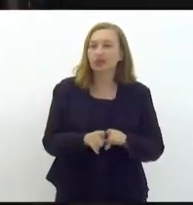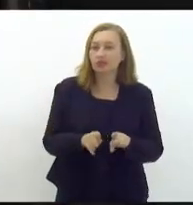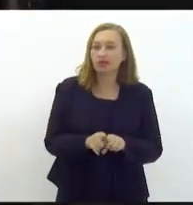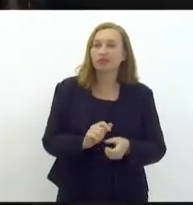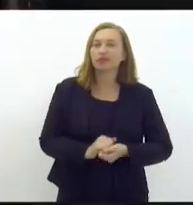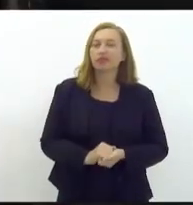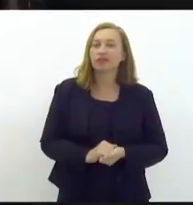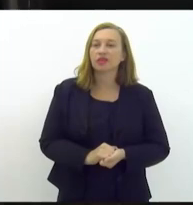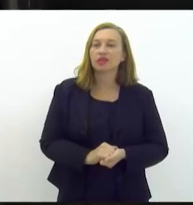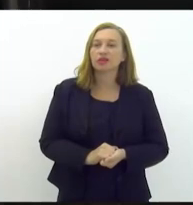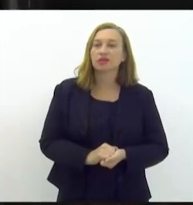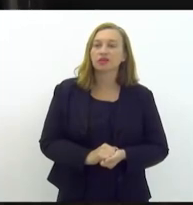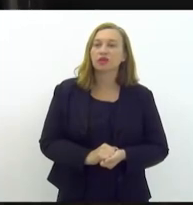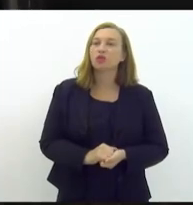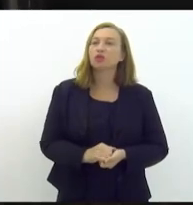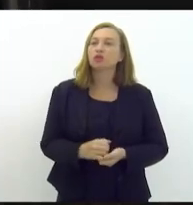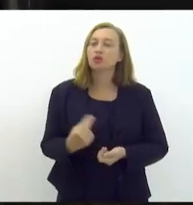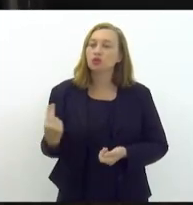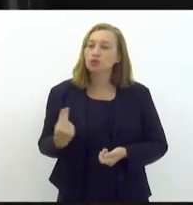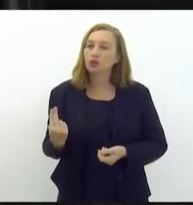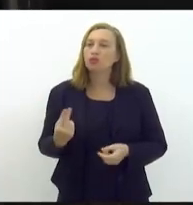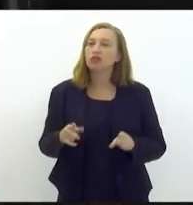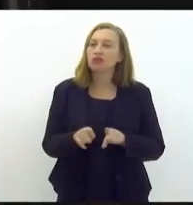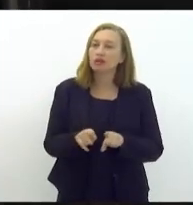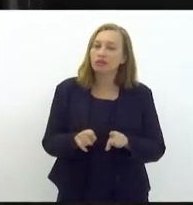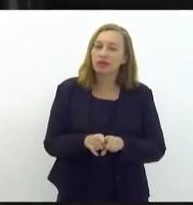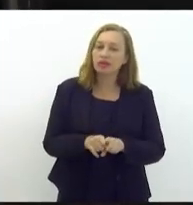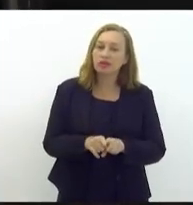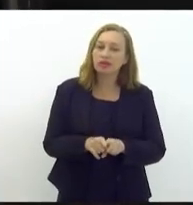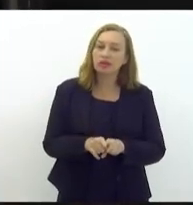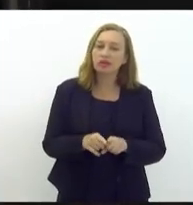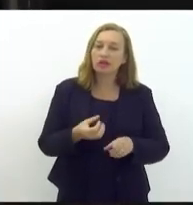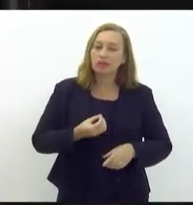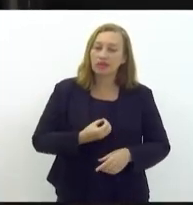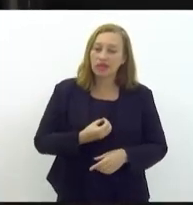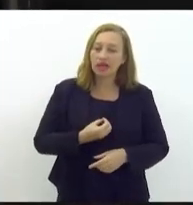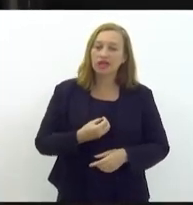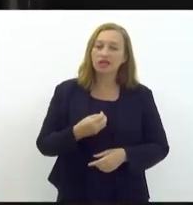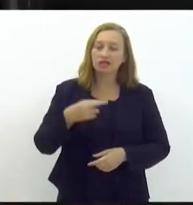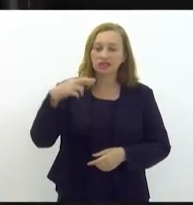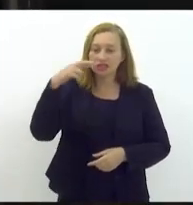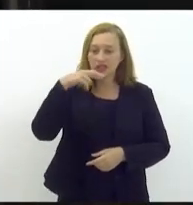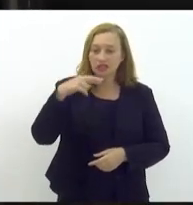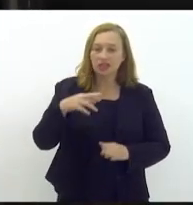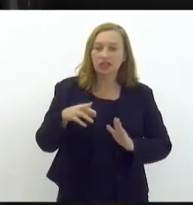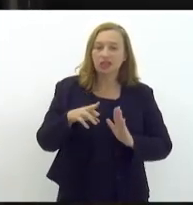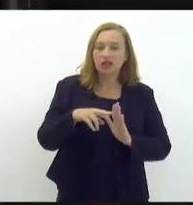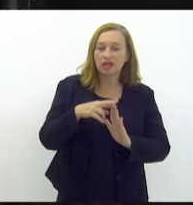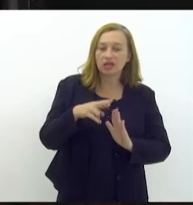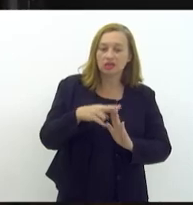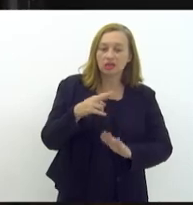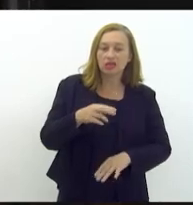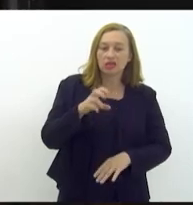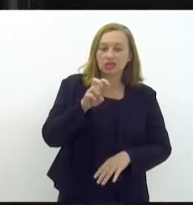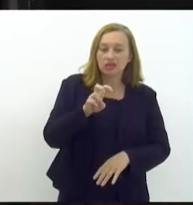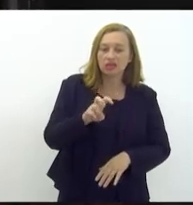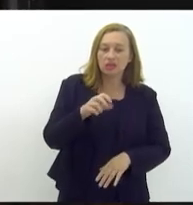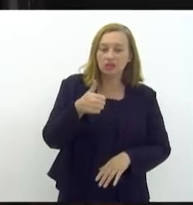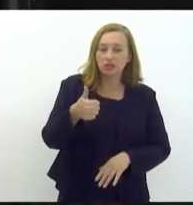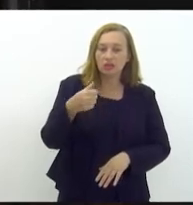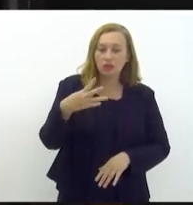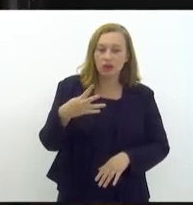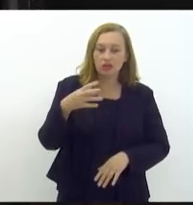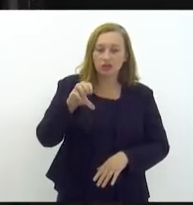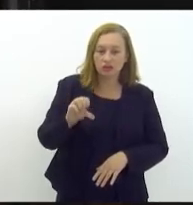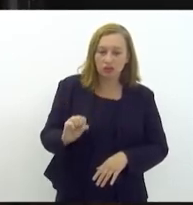Também com autoria na medalha na resolução 5149A de 23...